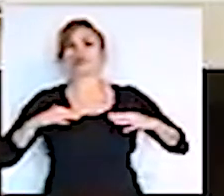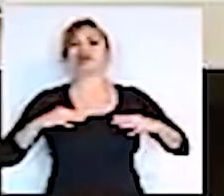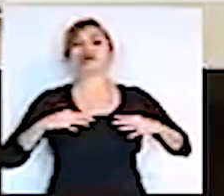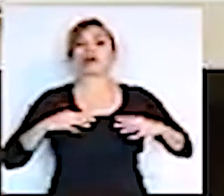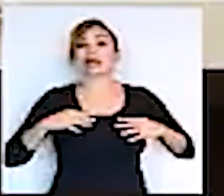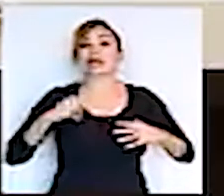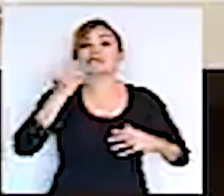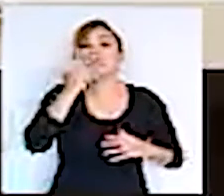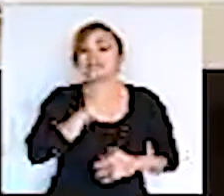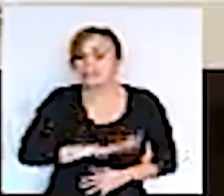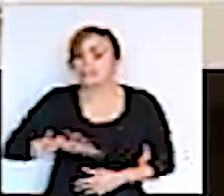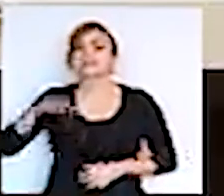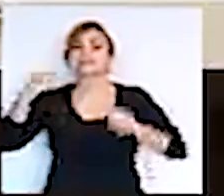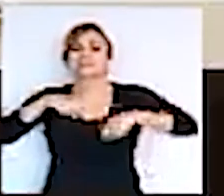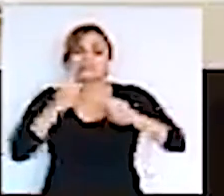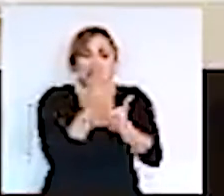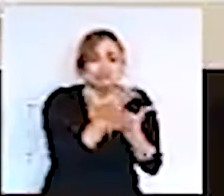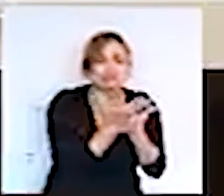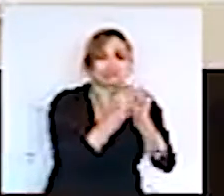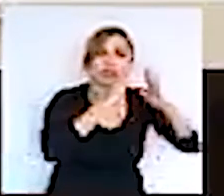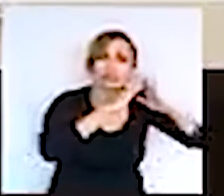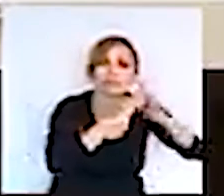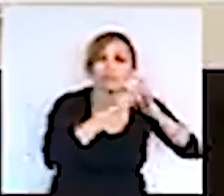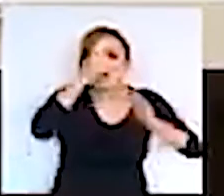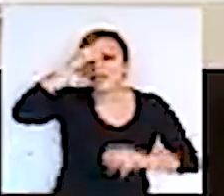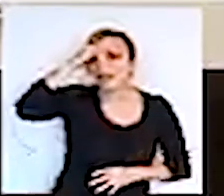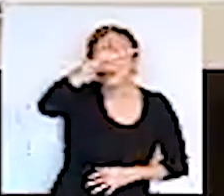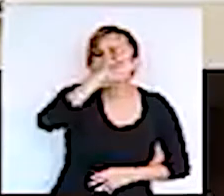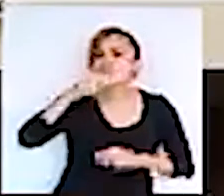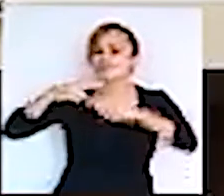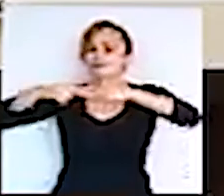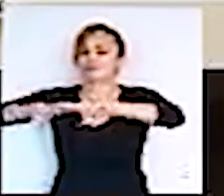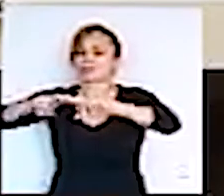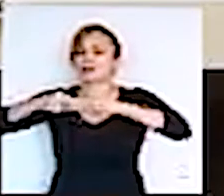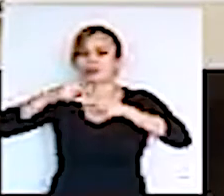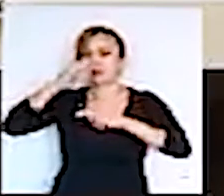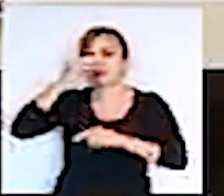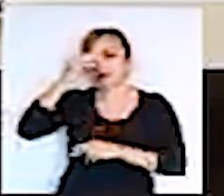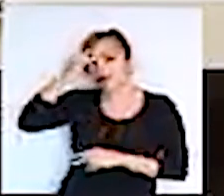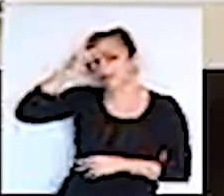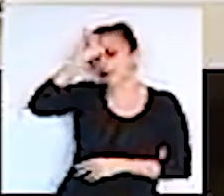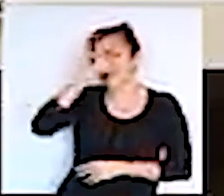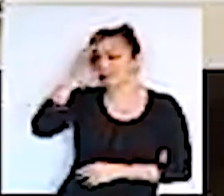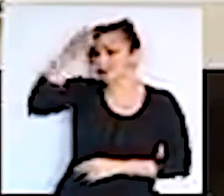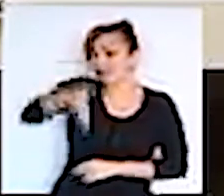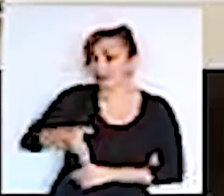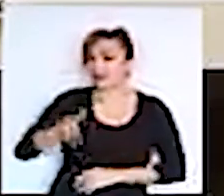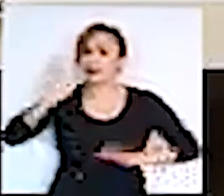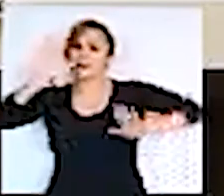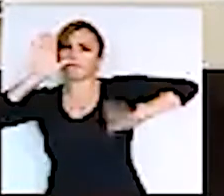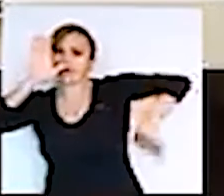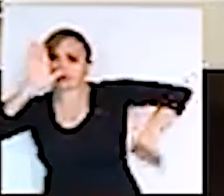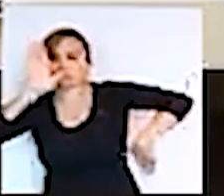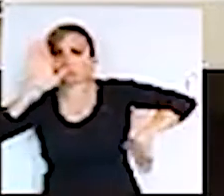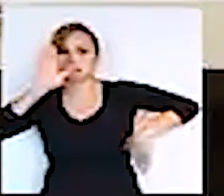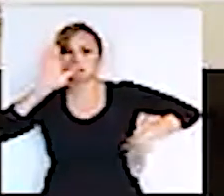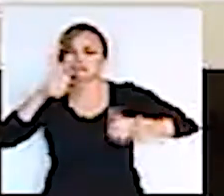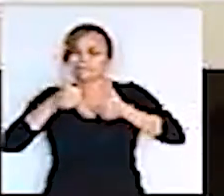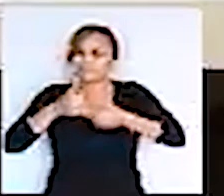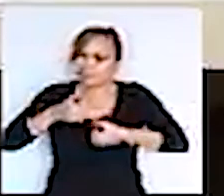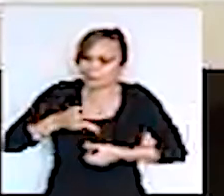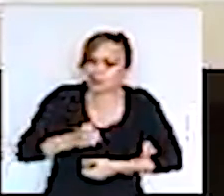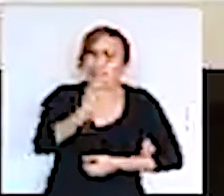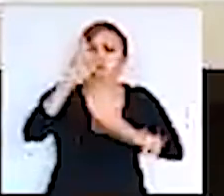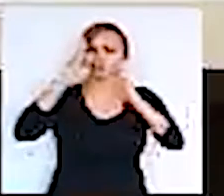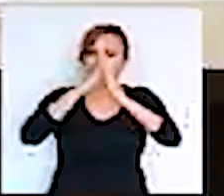em casa, que evitem ir para parquinhos, que evitem ir para piscina, enfim, que fiquem em casa para a proteção de